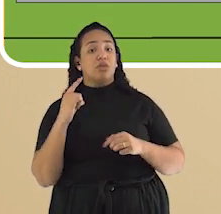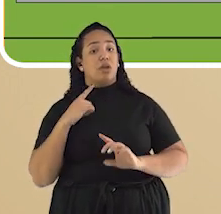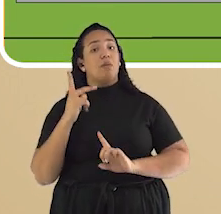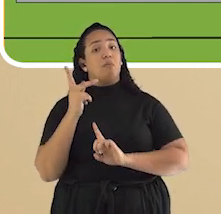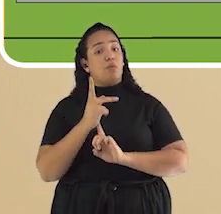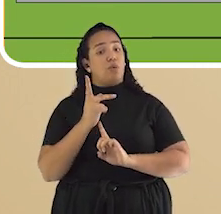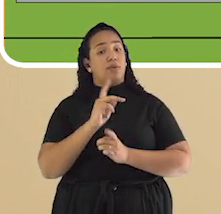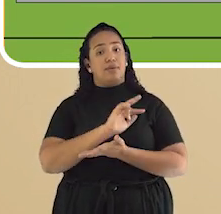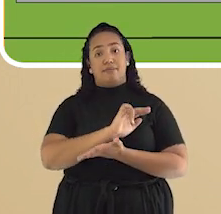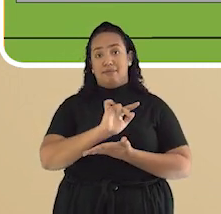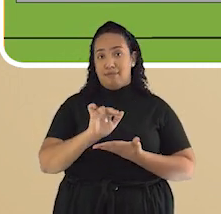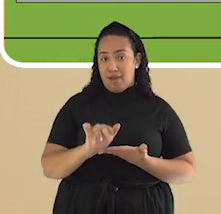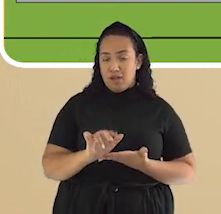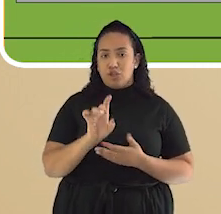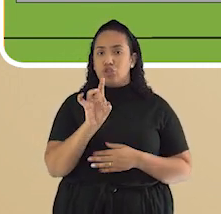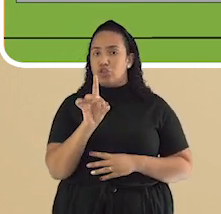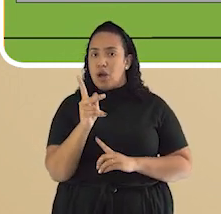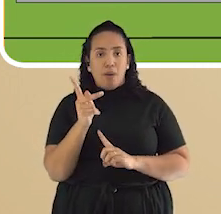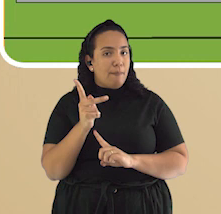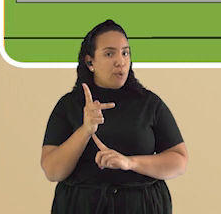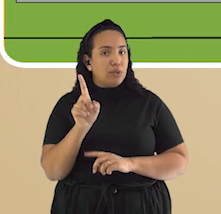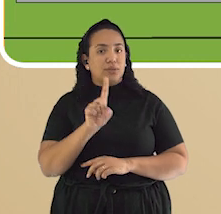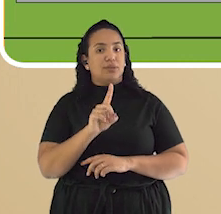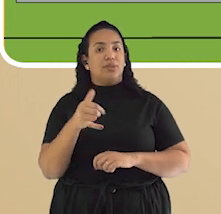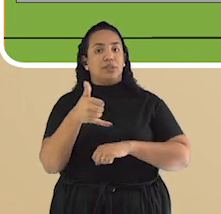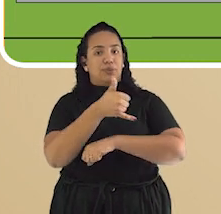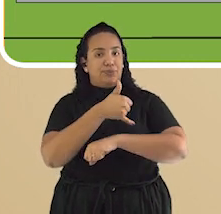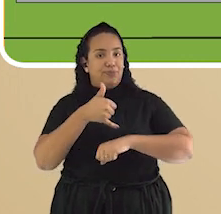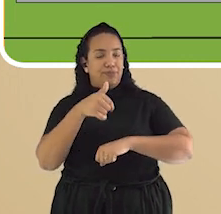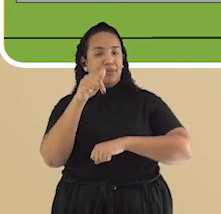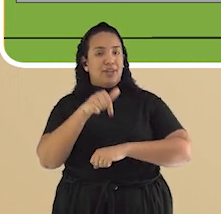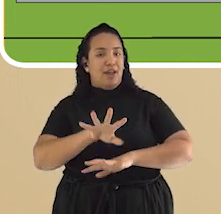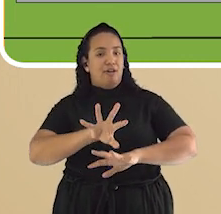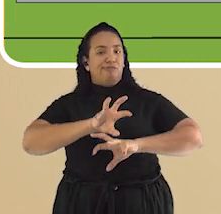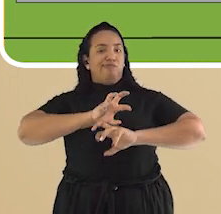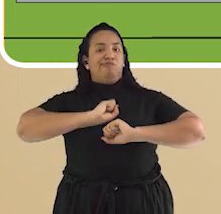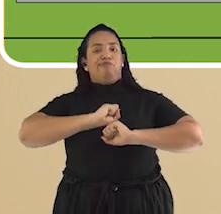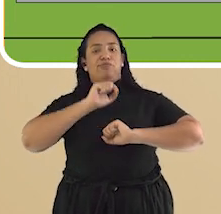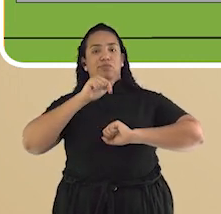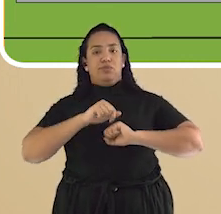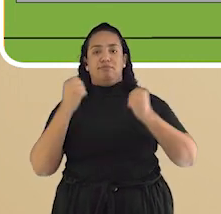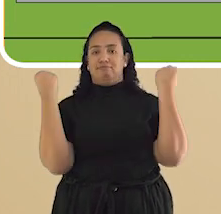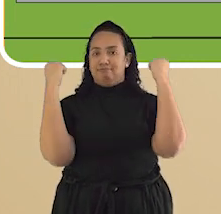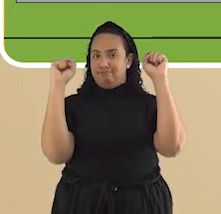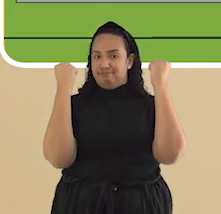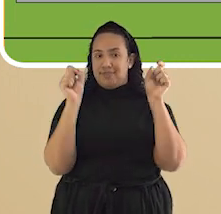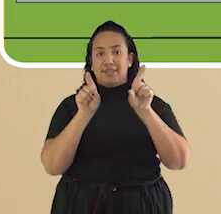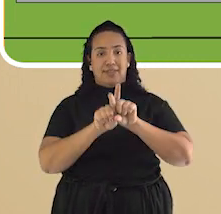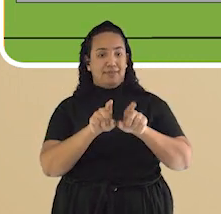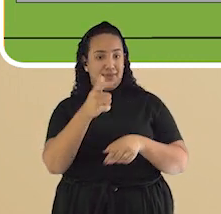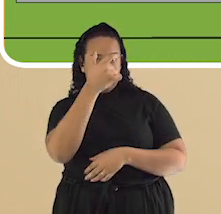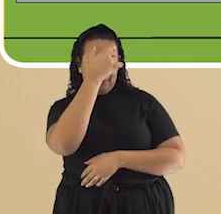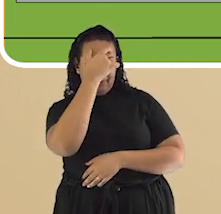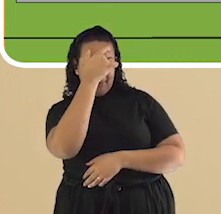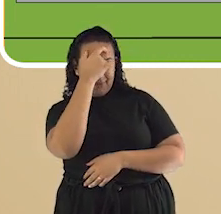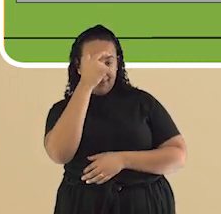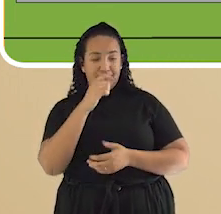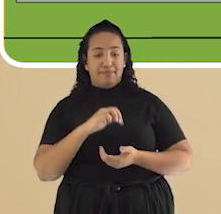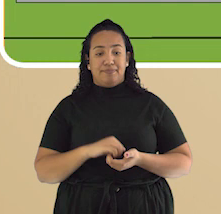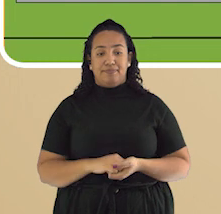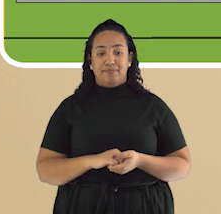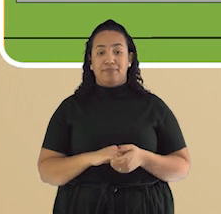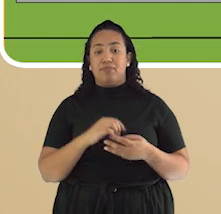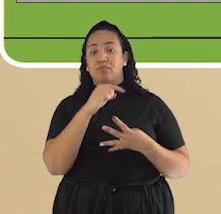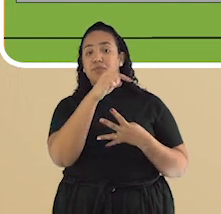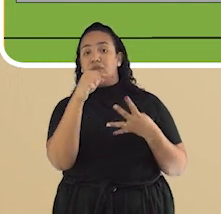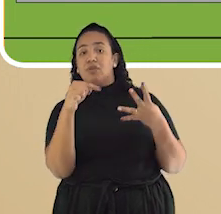opções. Não só proteínas, mas também carboidratos, nos dando energia para atividades físicas e mentais. E os outros não